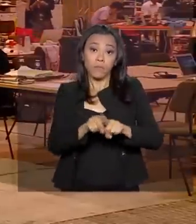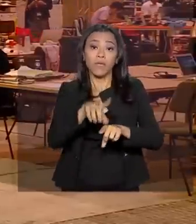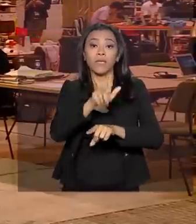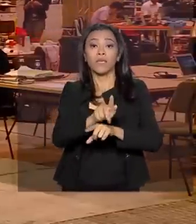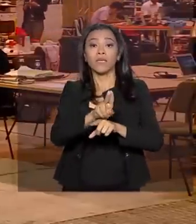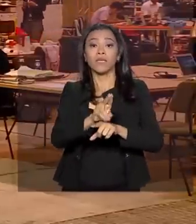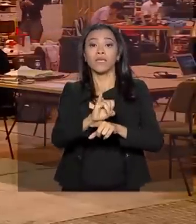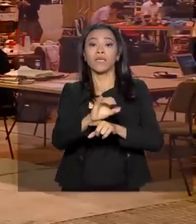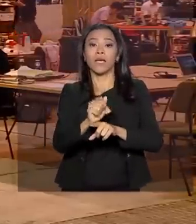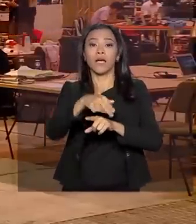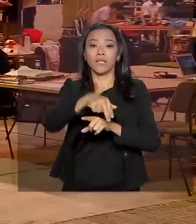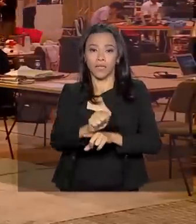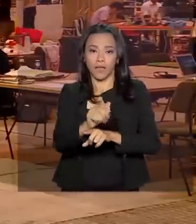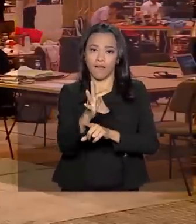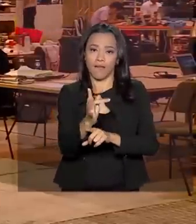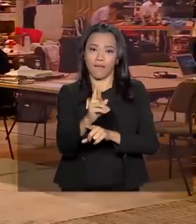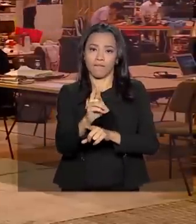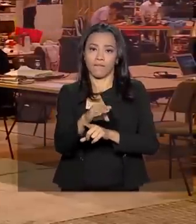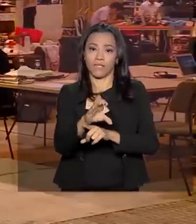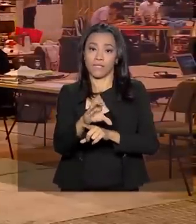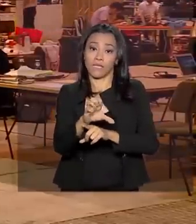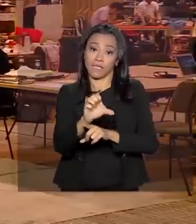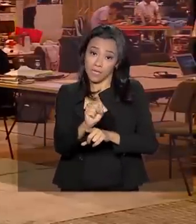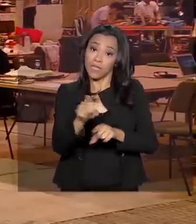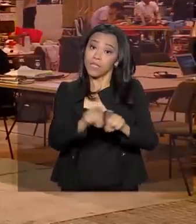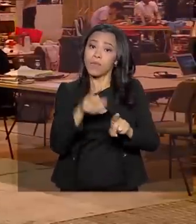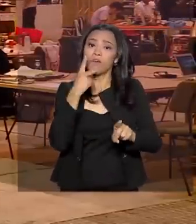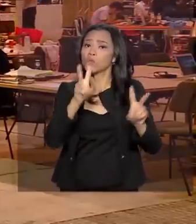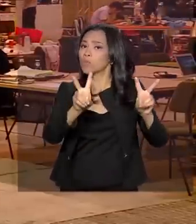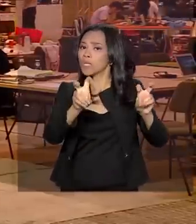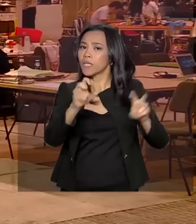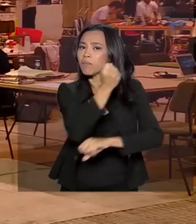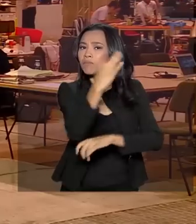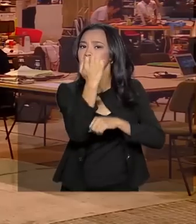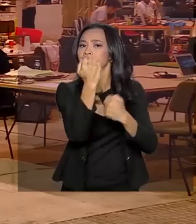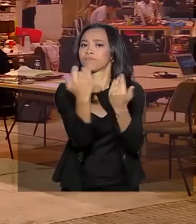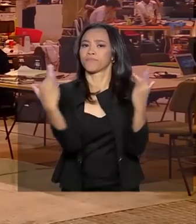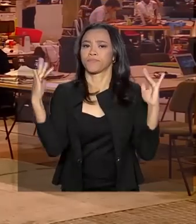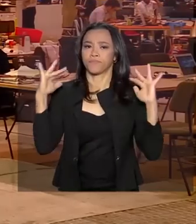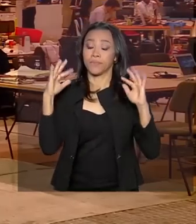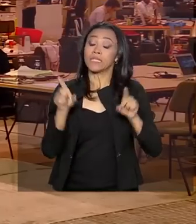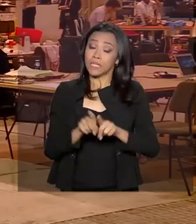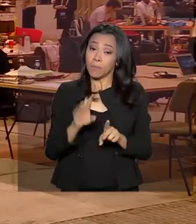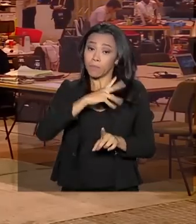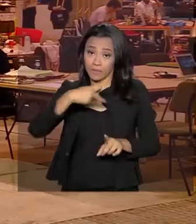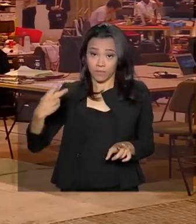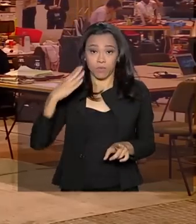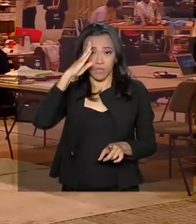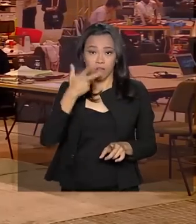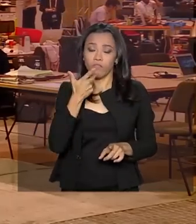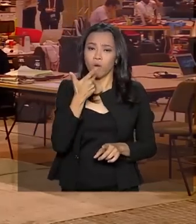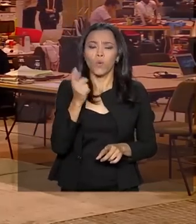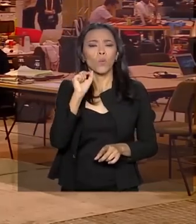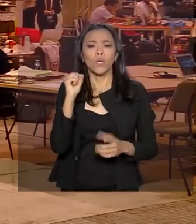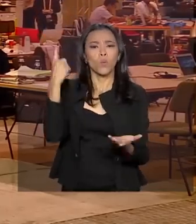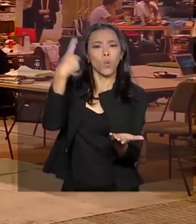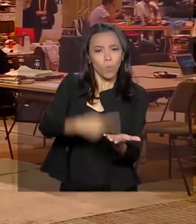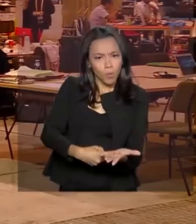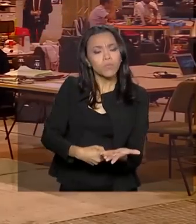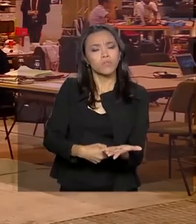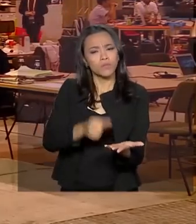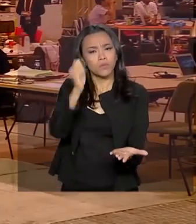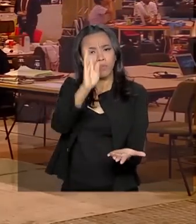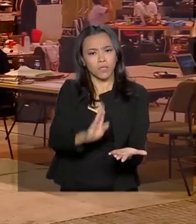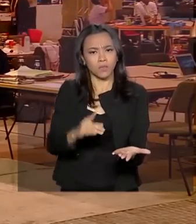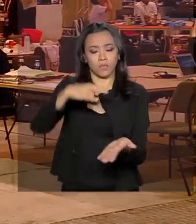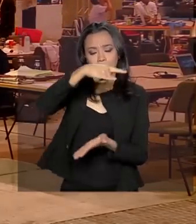falaram sobre meio ambiente. O presidente Jair Bolsonaro reafirmou a presença do Brasil no acordo de Paris e